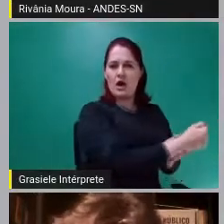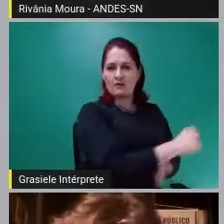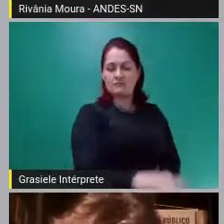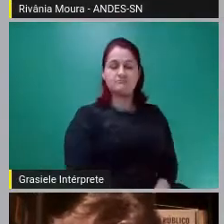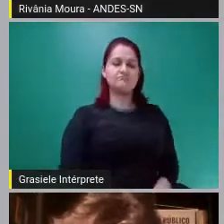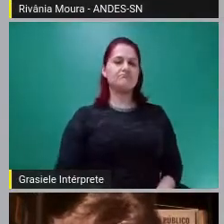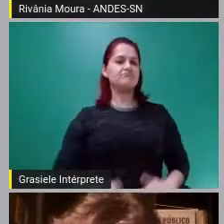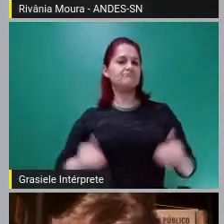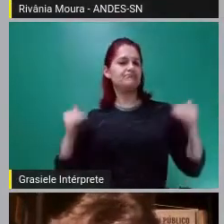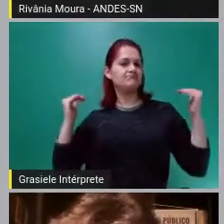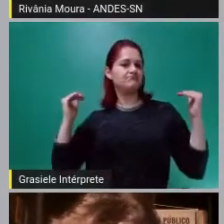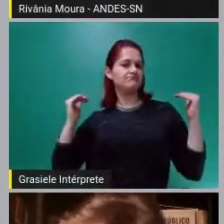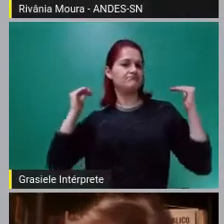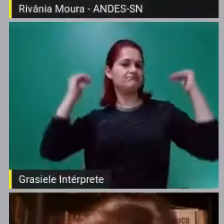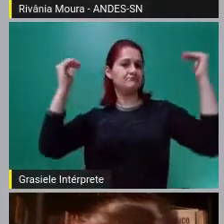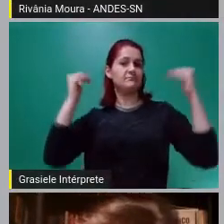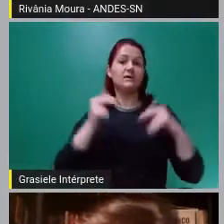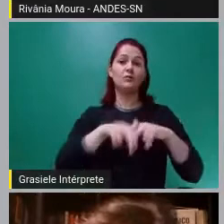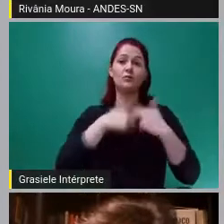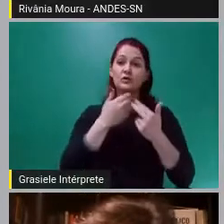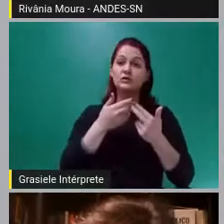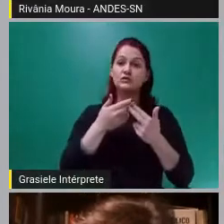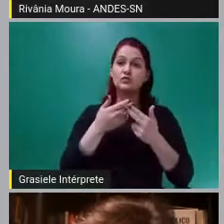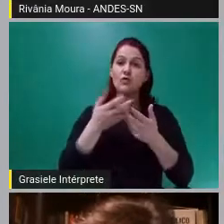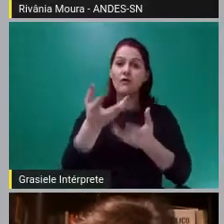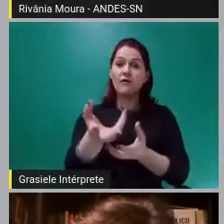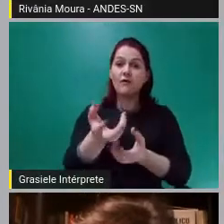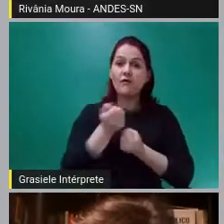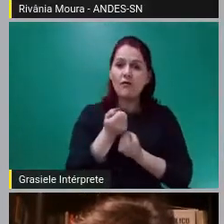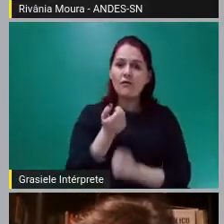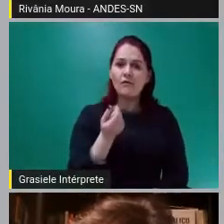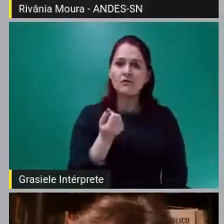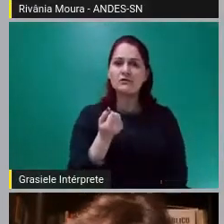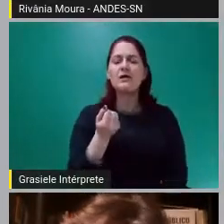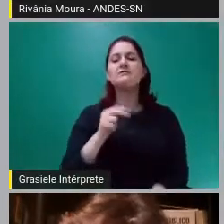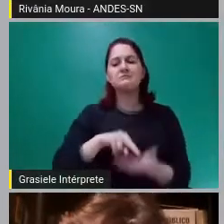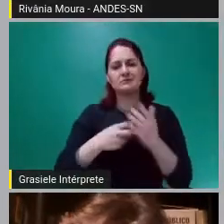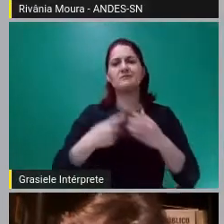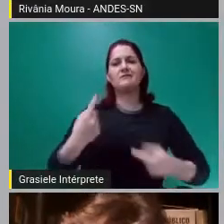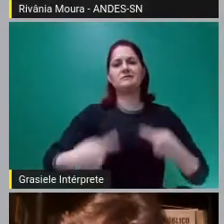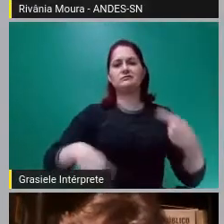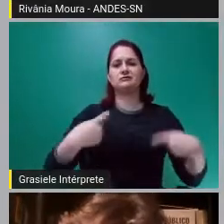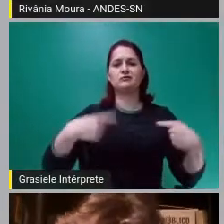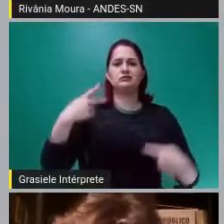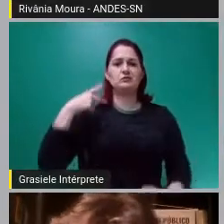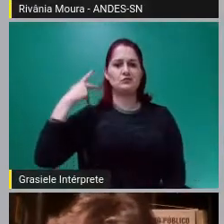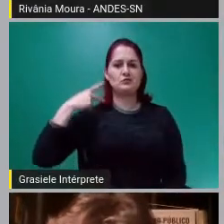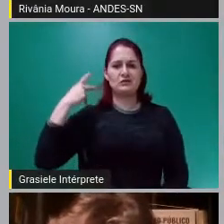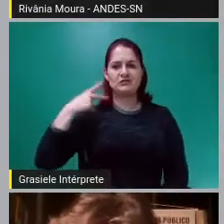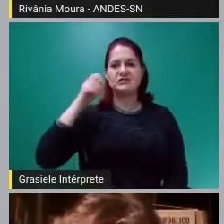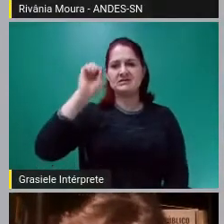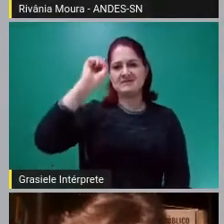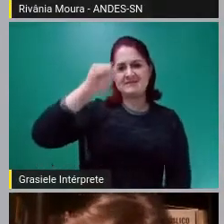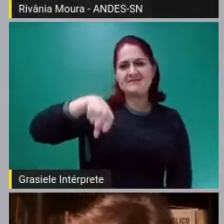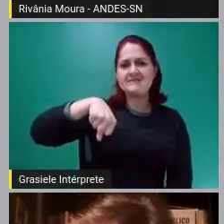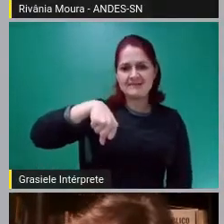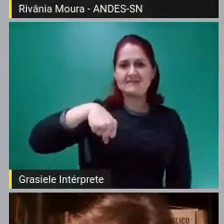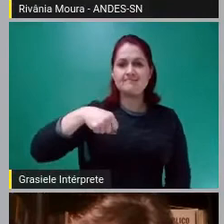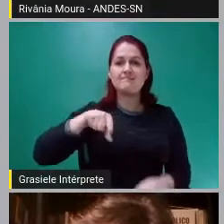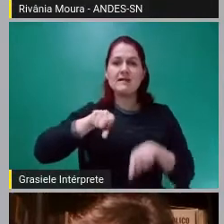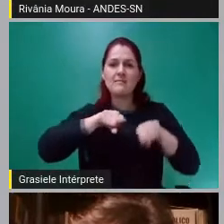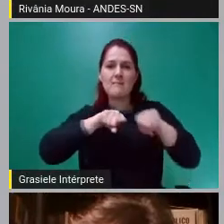acesso à moeda é uma disputa. É uma disputa política. É uma disputa entre os agentes